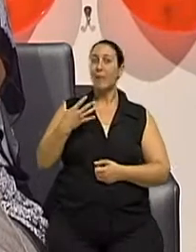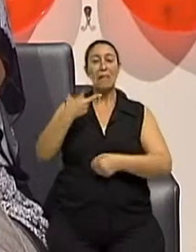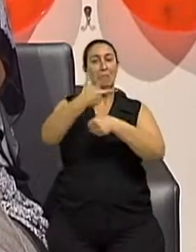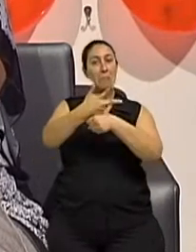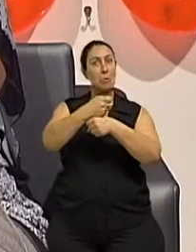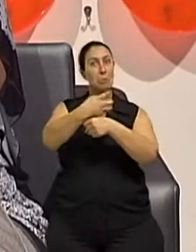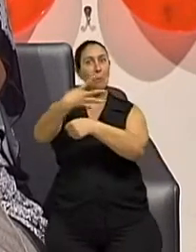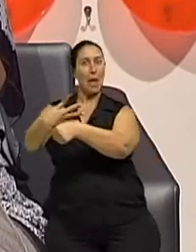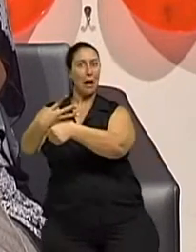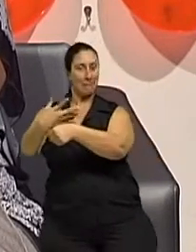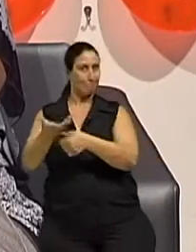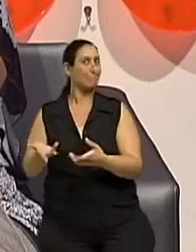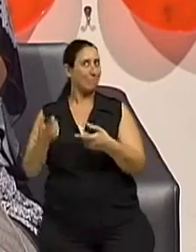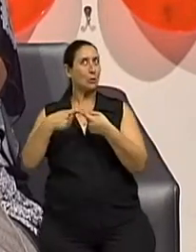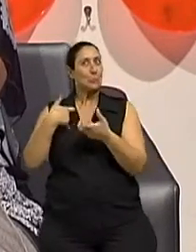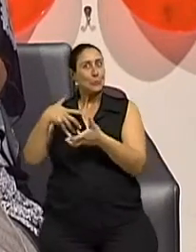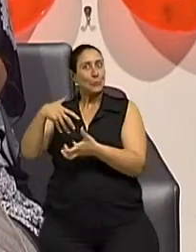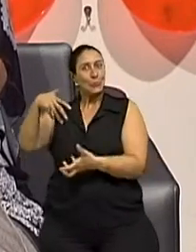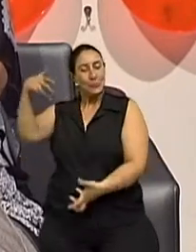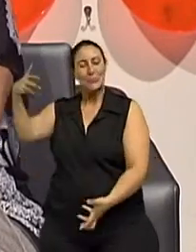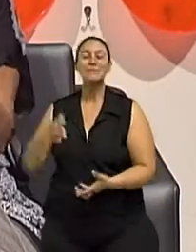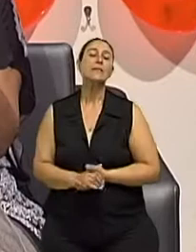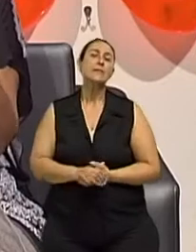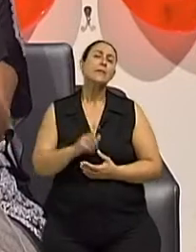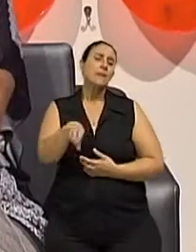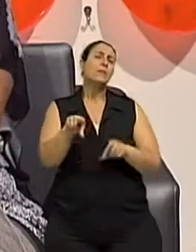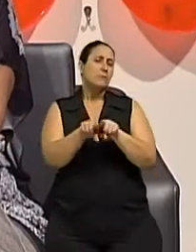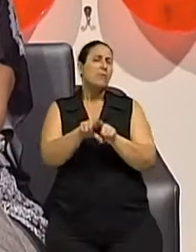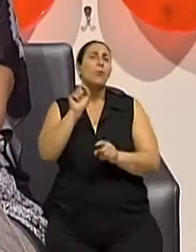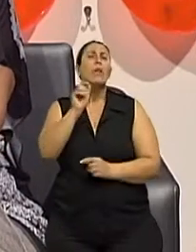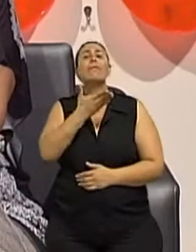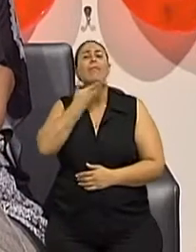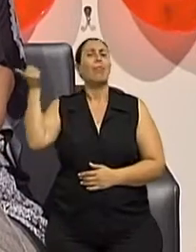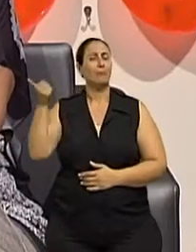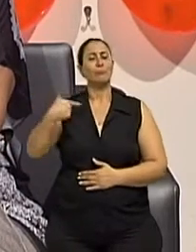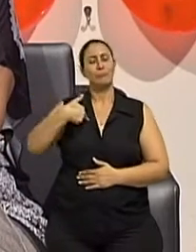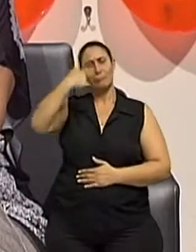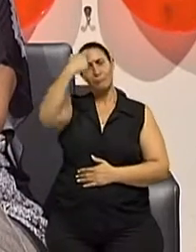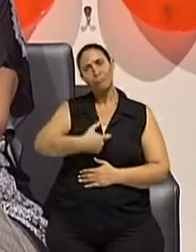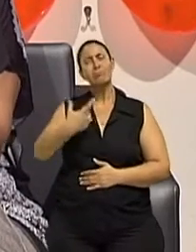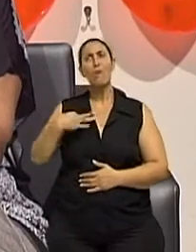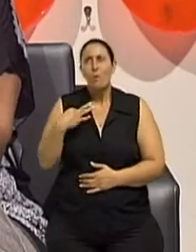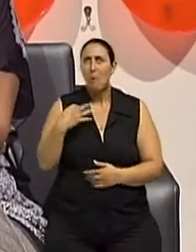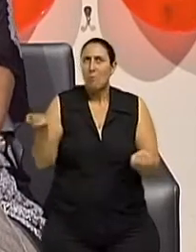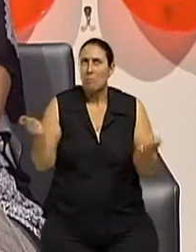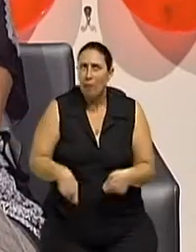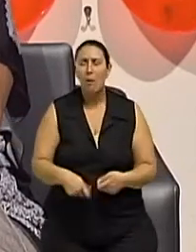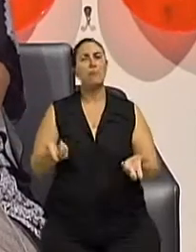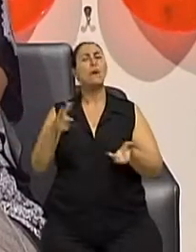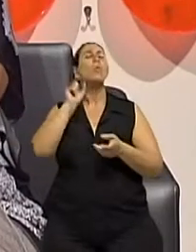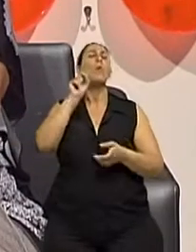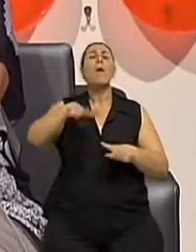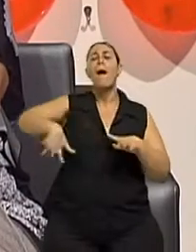Pois é, então a gente falava sobre essa questão das vantagens de se tornar um voluntário, quais as